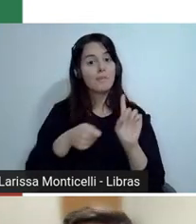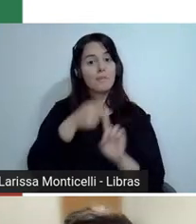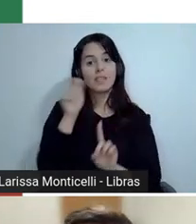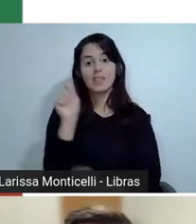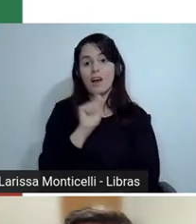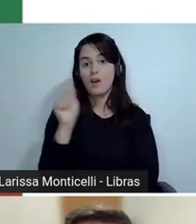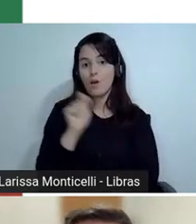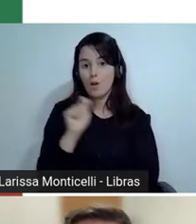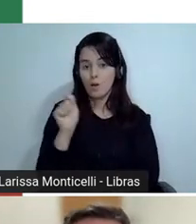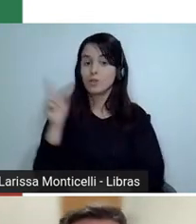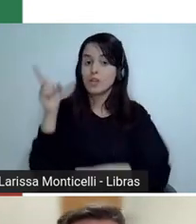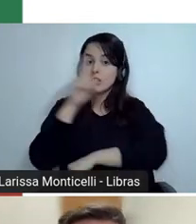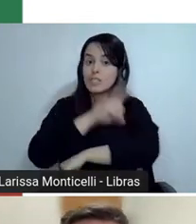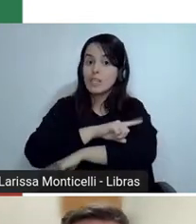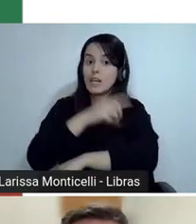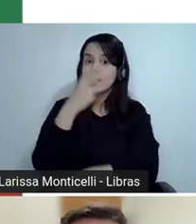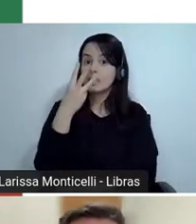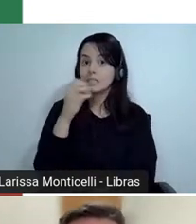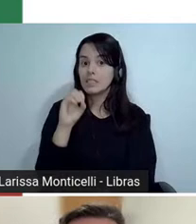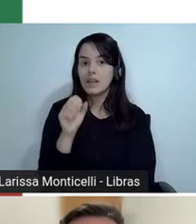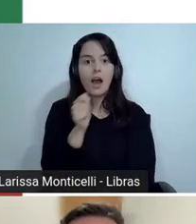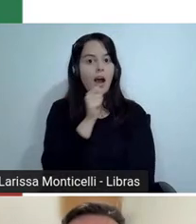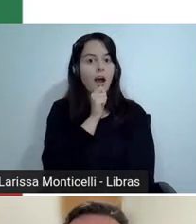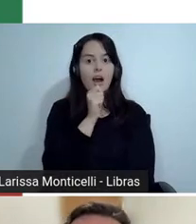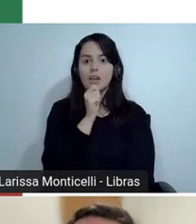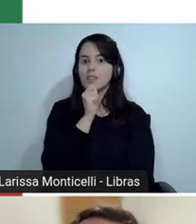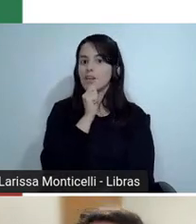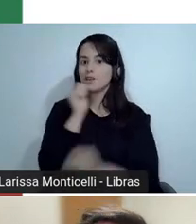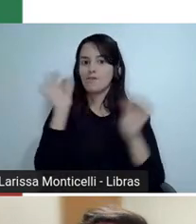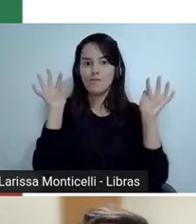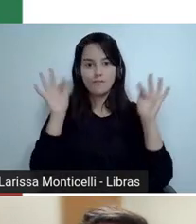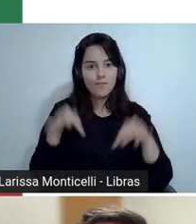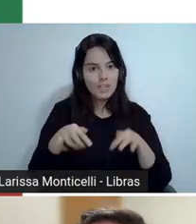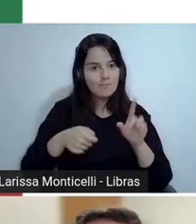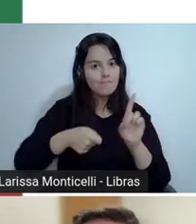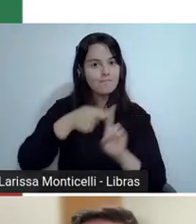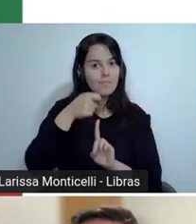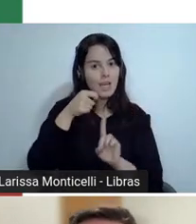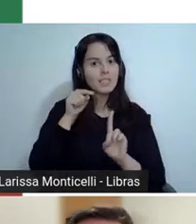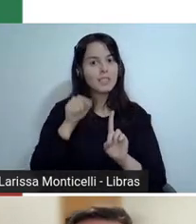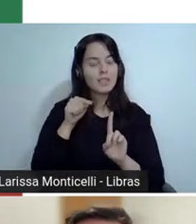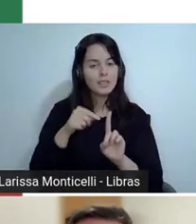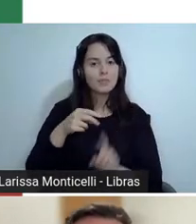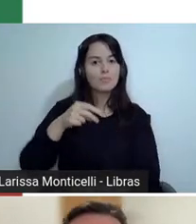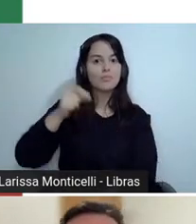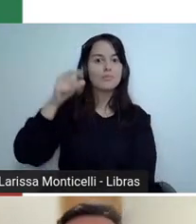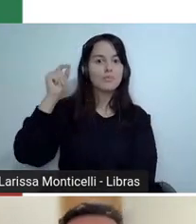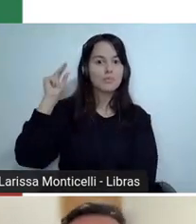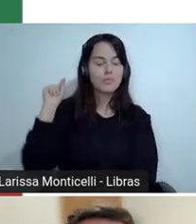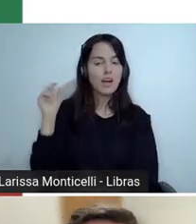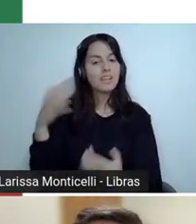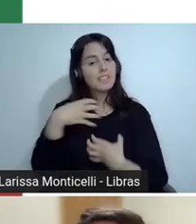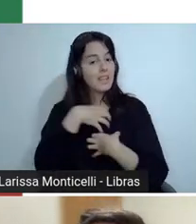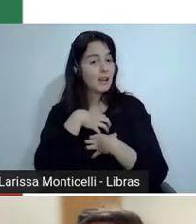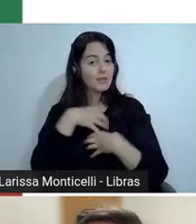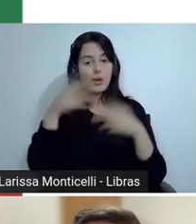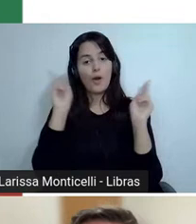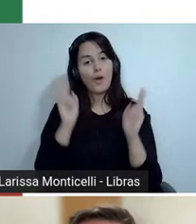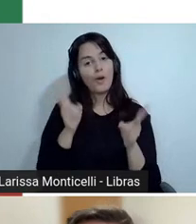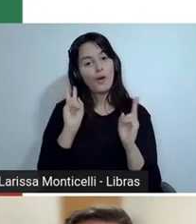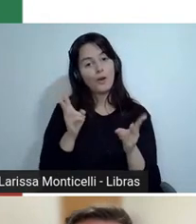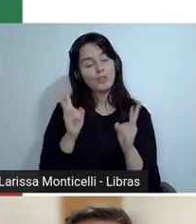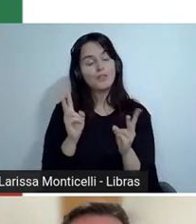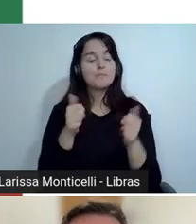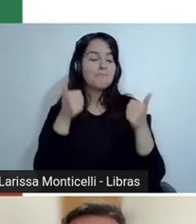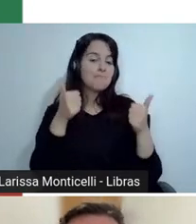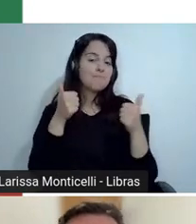30, né, o mês ainda não acabou. E eu e a Fernanda ainda nos sentimos adoráveis, perdão, quase saiu